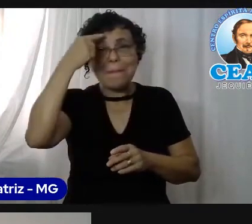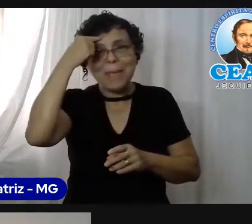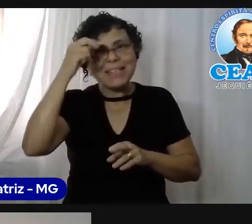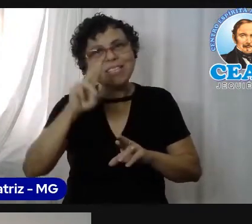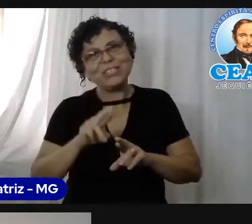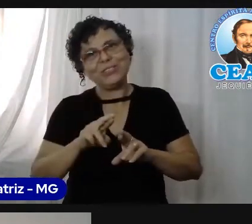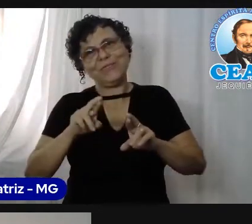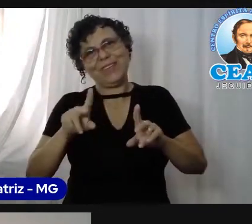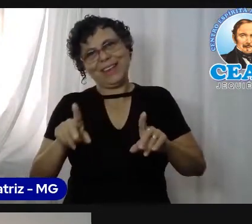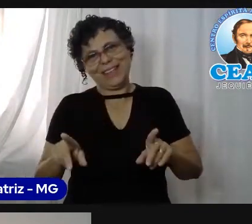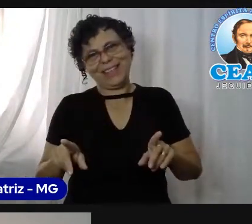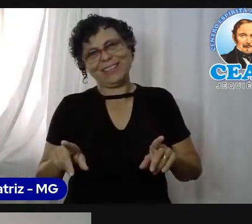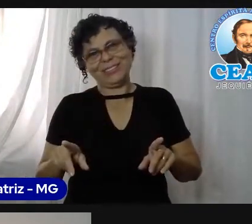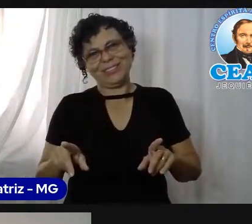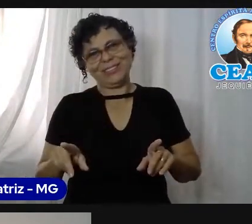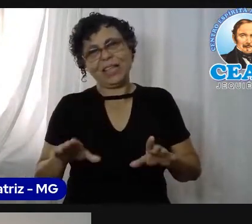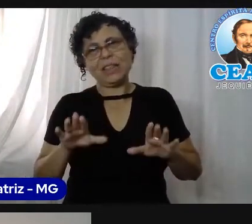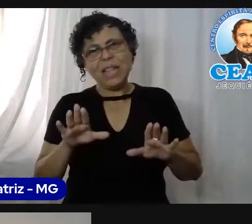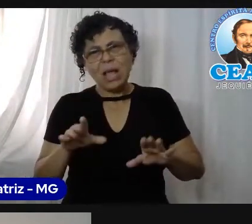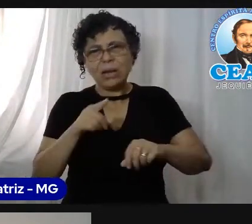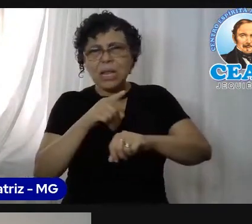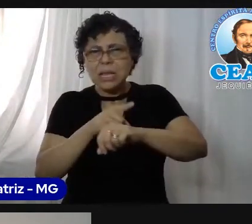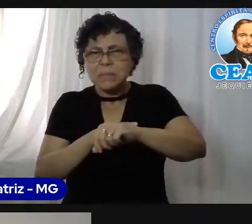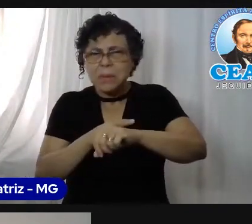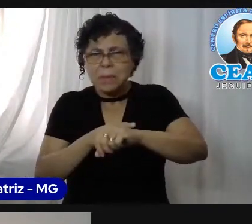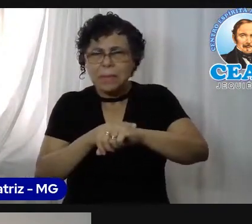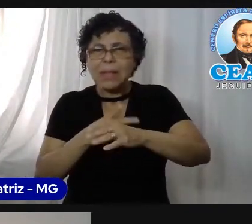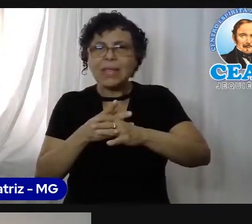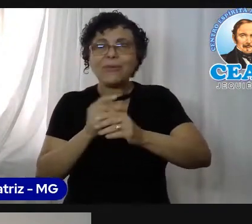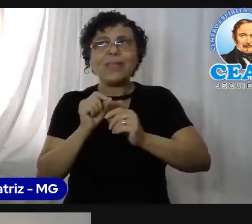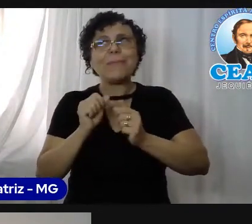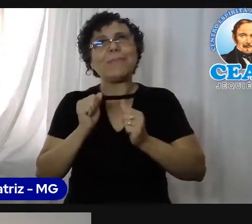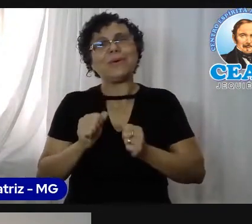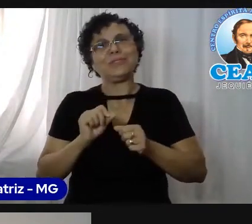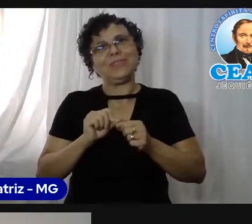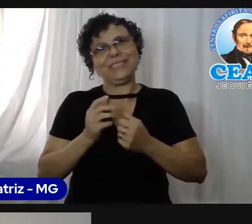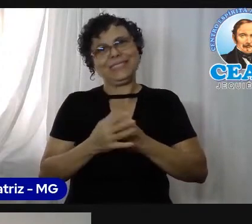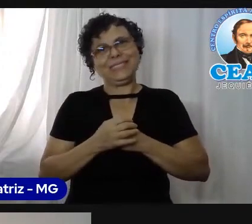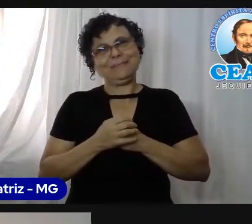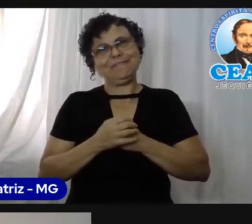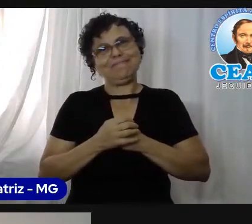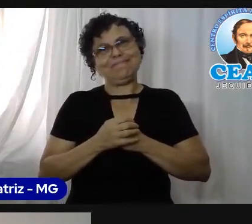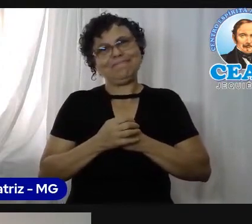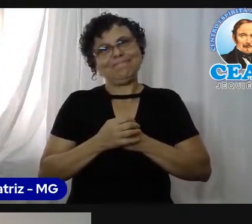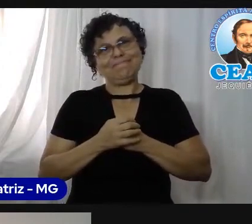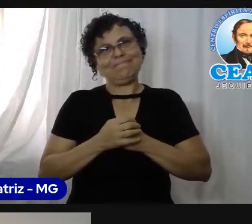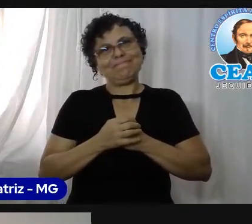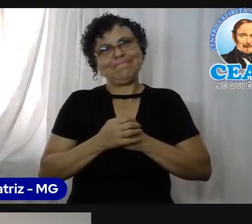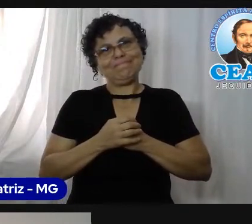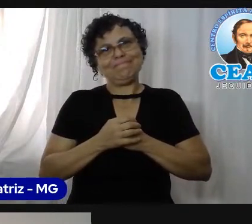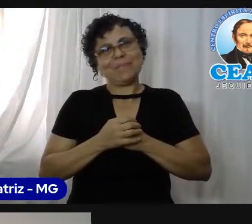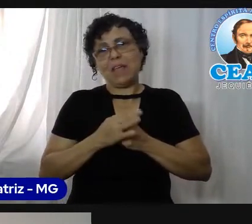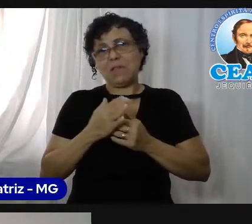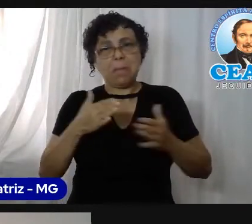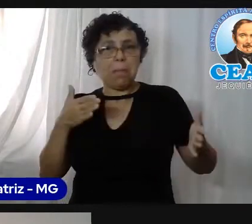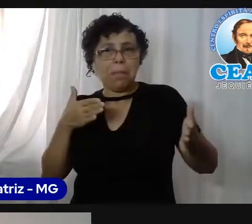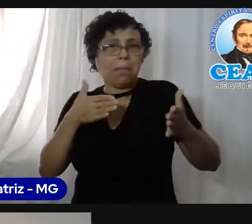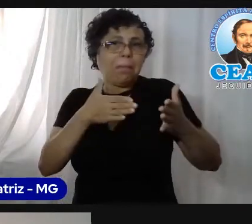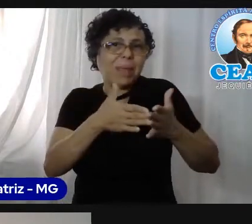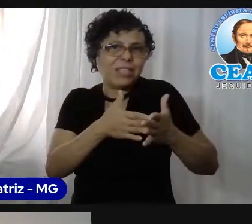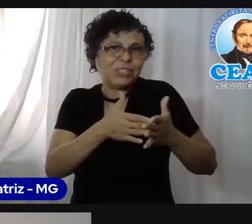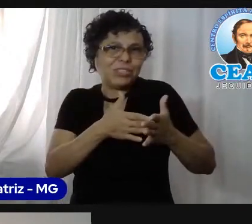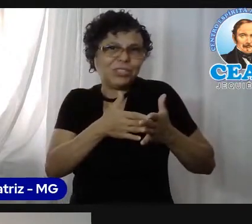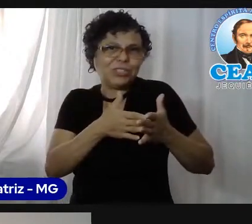diferente. Então, nessas horas, o que a gente pode fazer? Você não está impedido de ir no